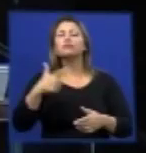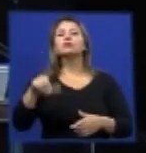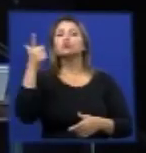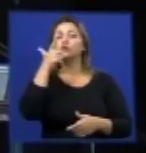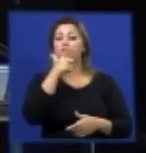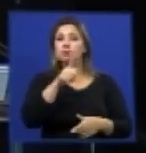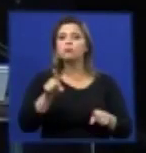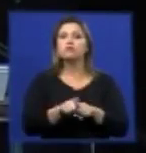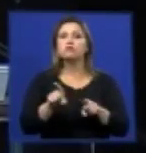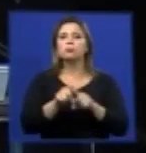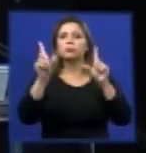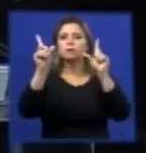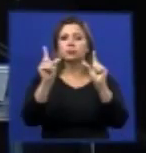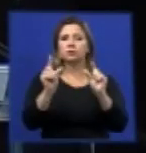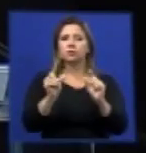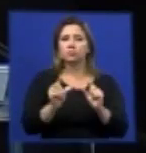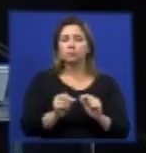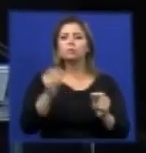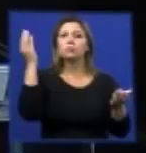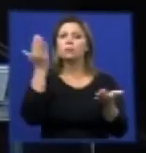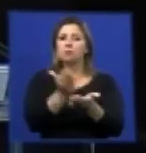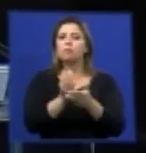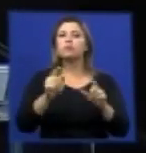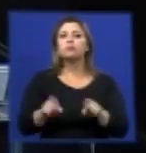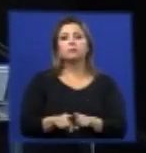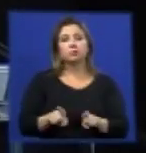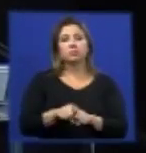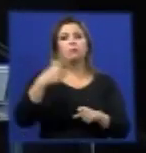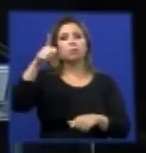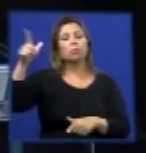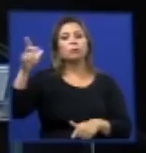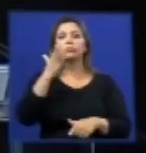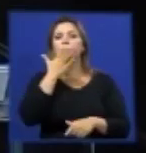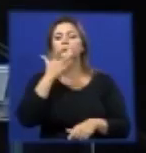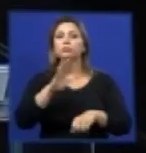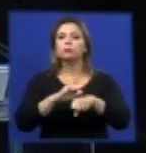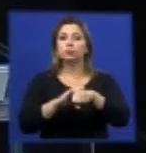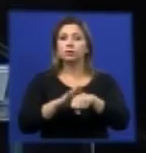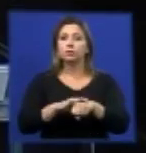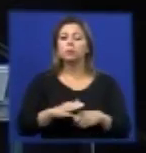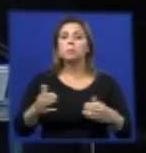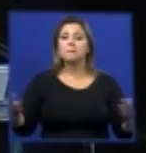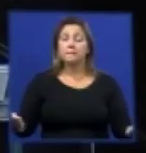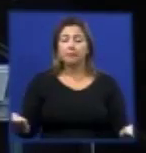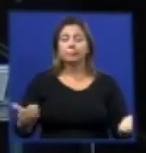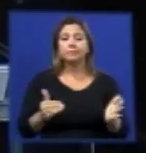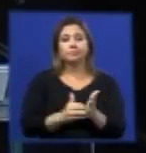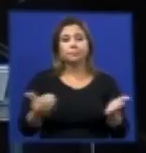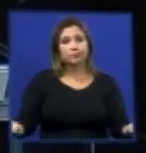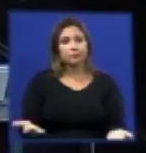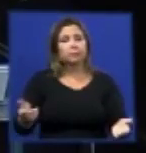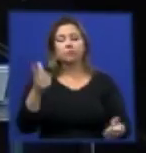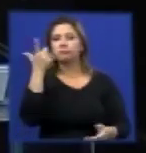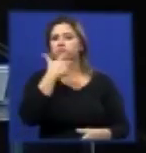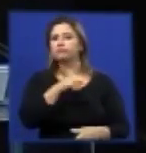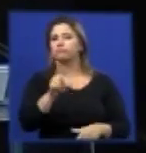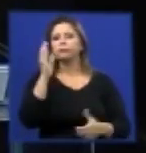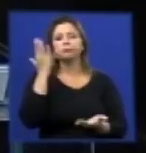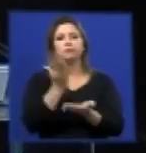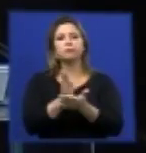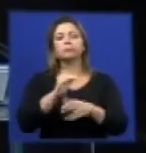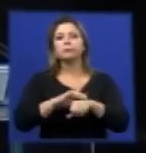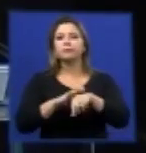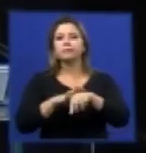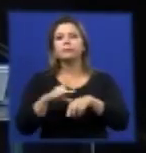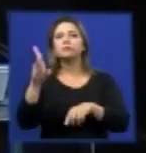erradicar outros vetores infelizmente no momento não há viabilidade técnica para erradicar o ex-egipre do país